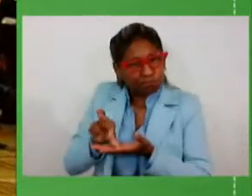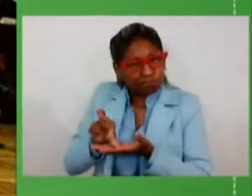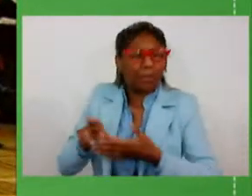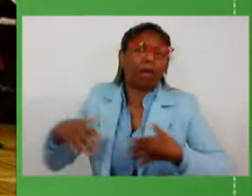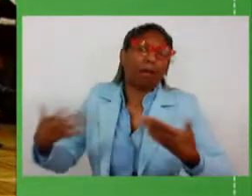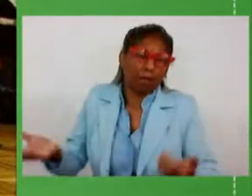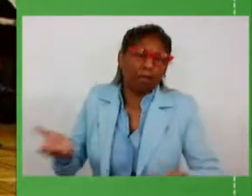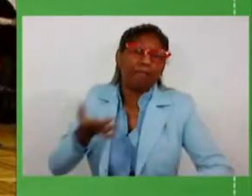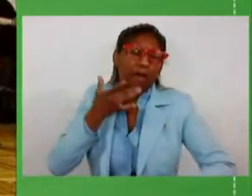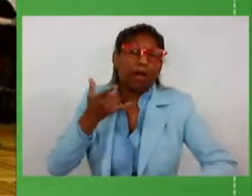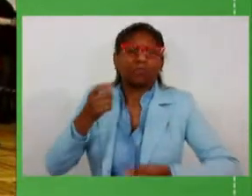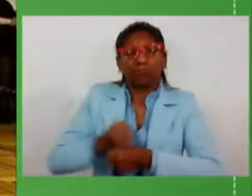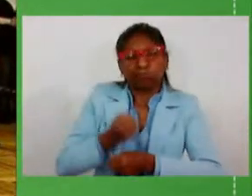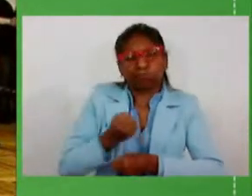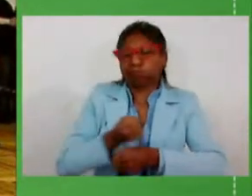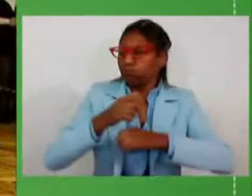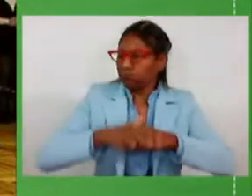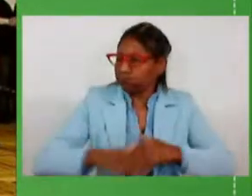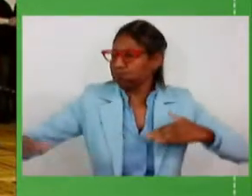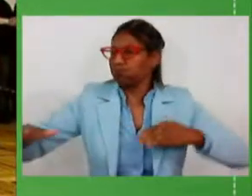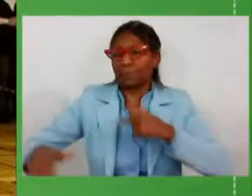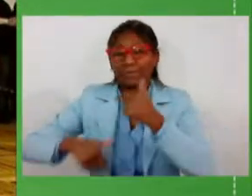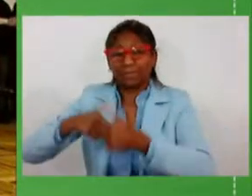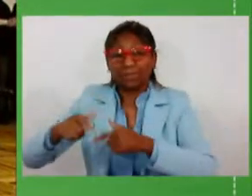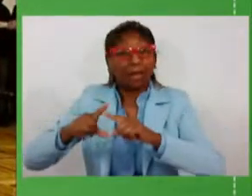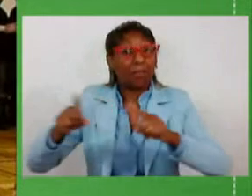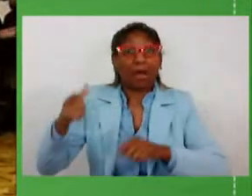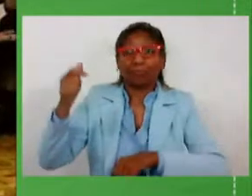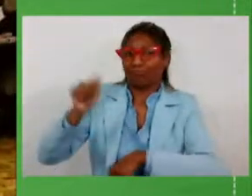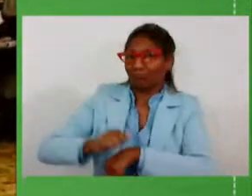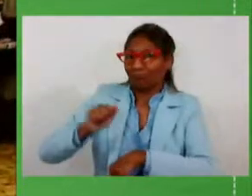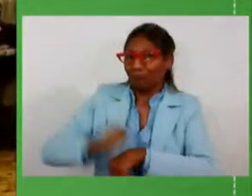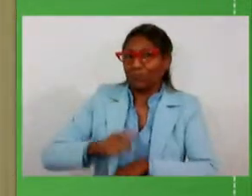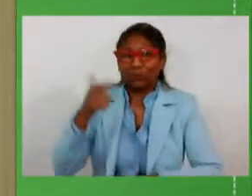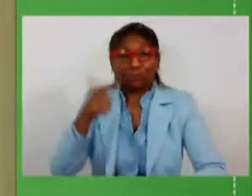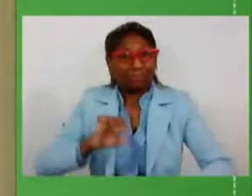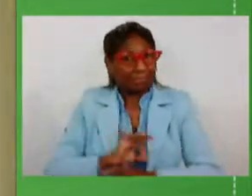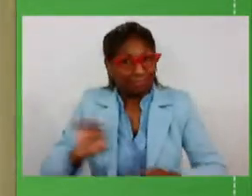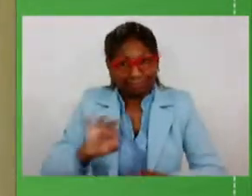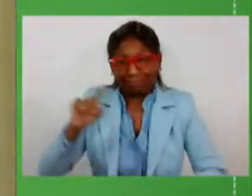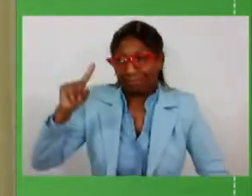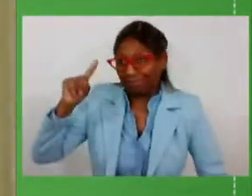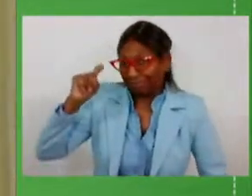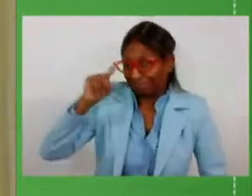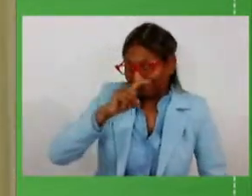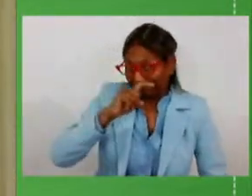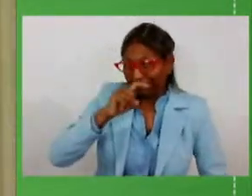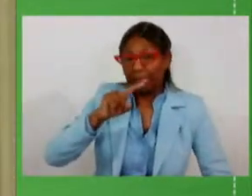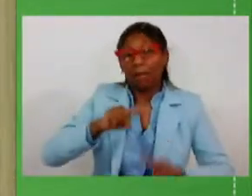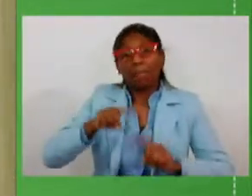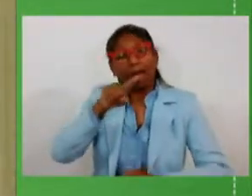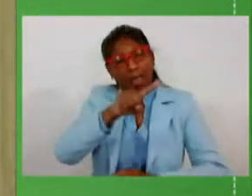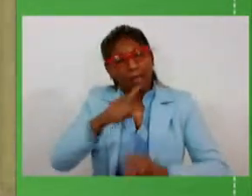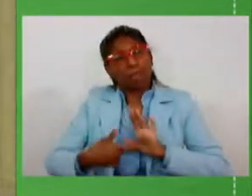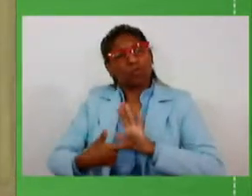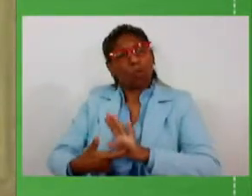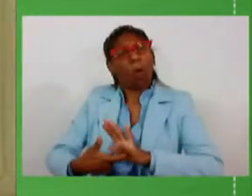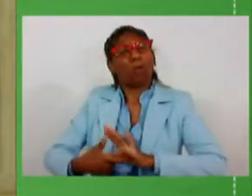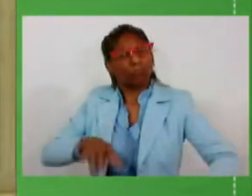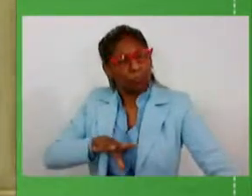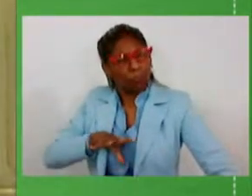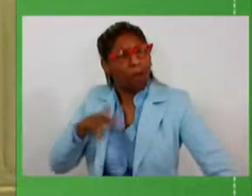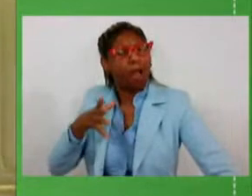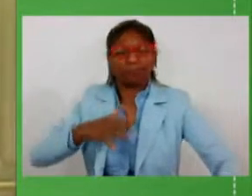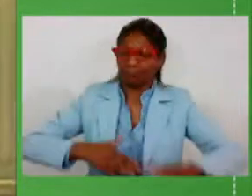facilidade de apresentar o trabalho. Mas é justamente na dificuldade que se apresenta o talento, a coragem, também se